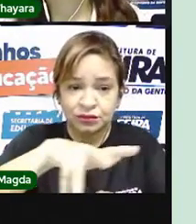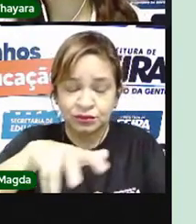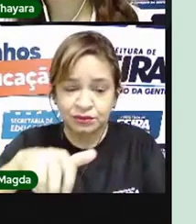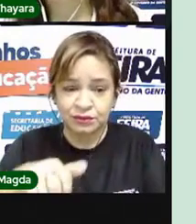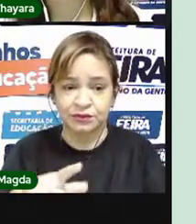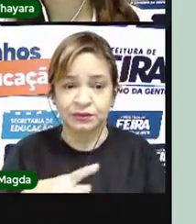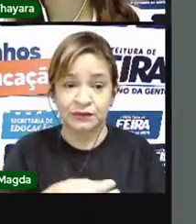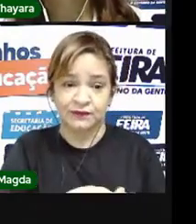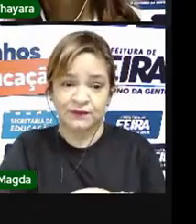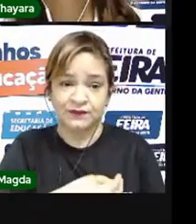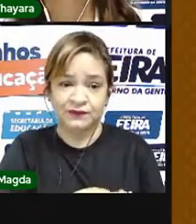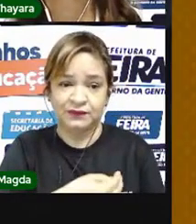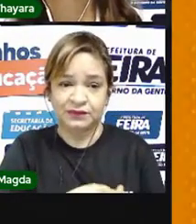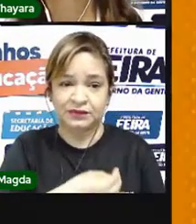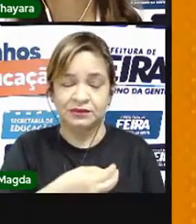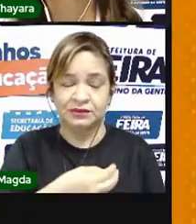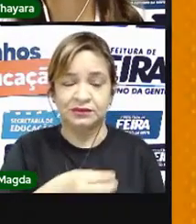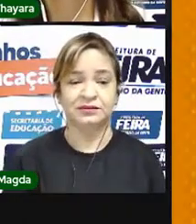vivos.